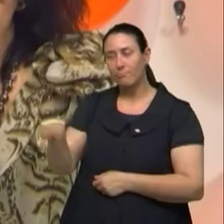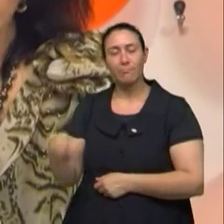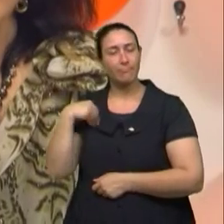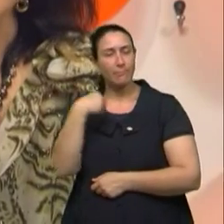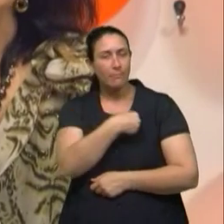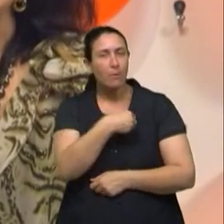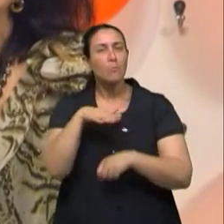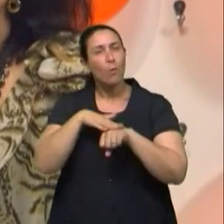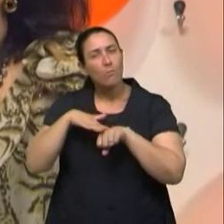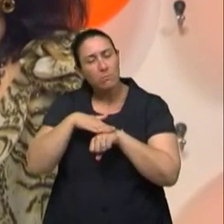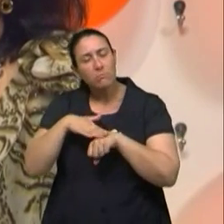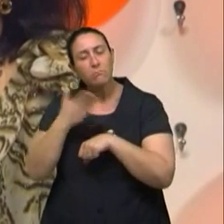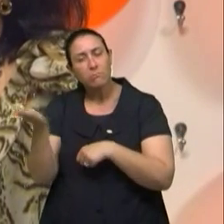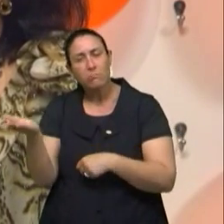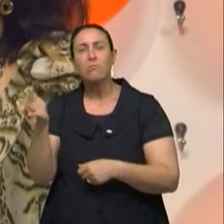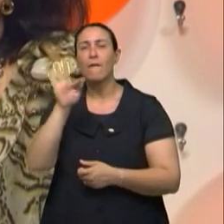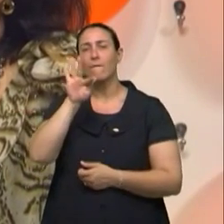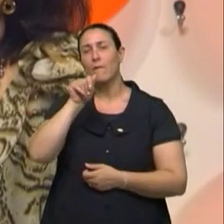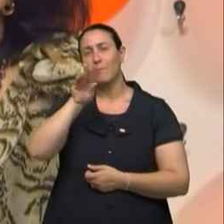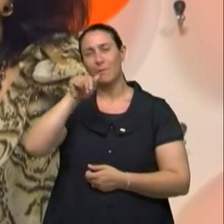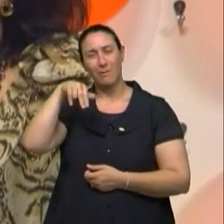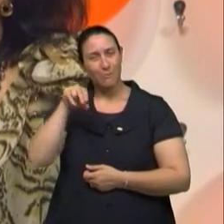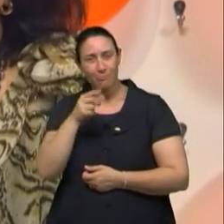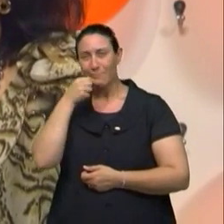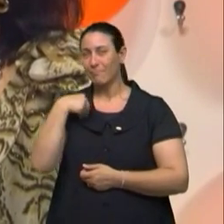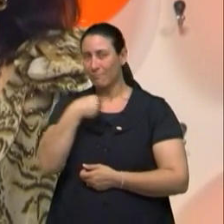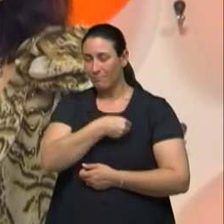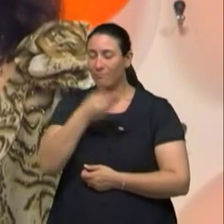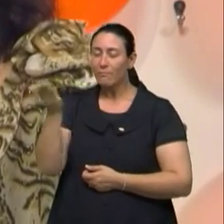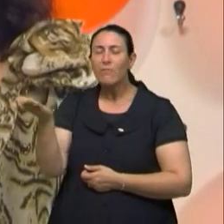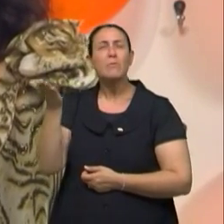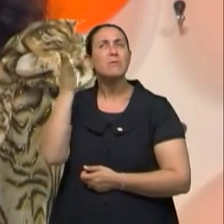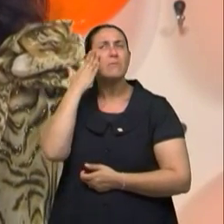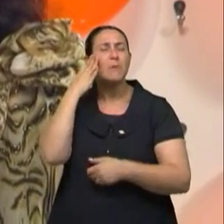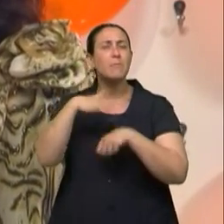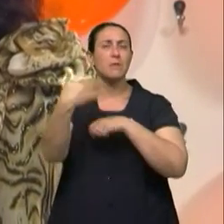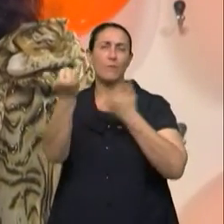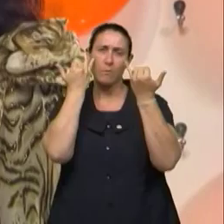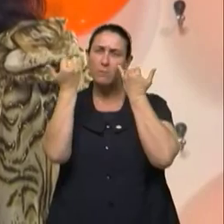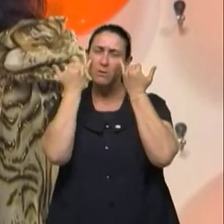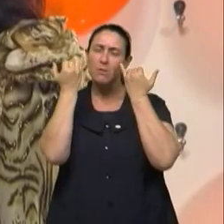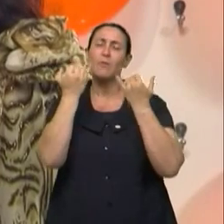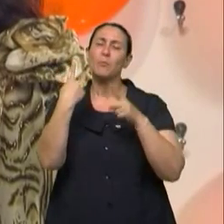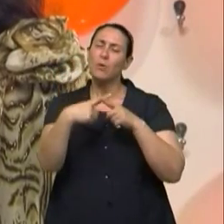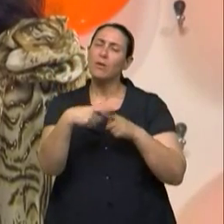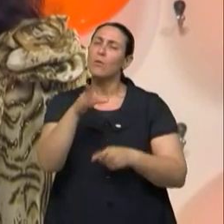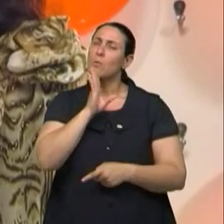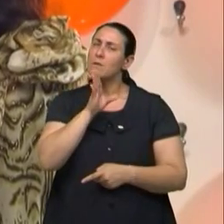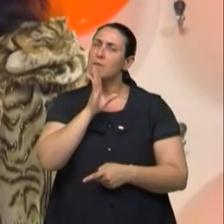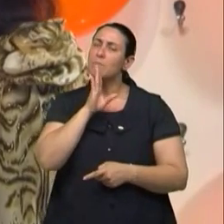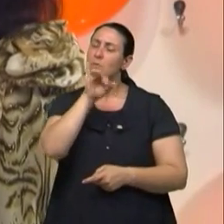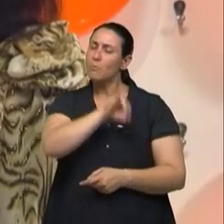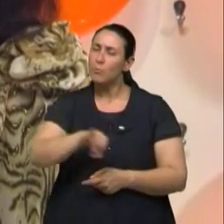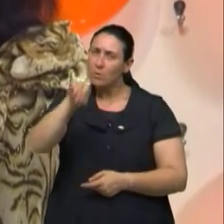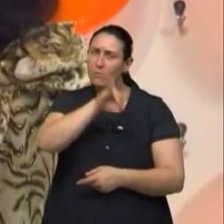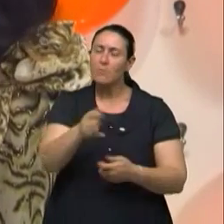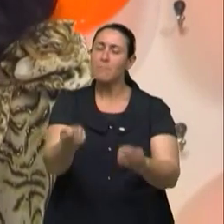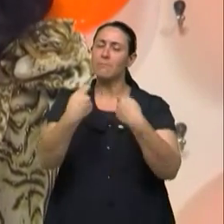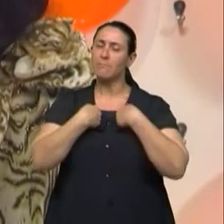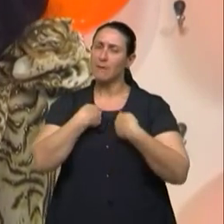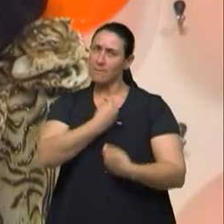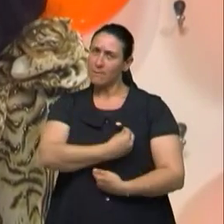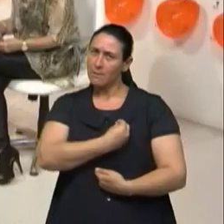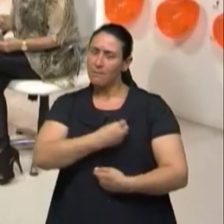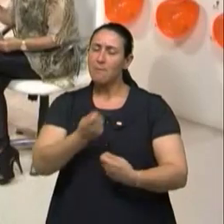possa falar com o doutor Fabiano e pegar mais informações, porque o conhecimento é que nos traz mais vida com mais